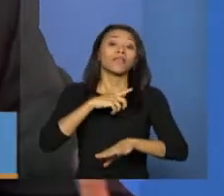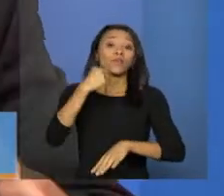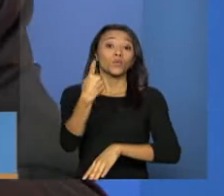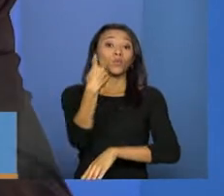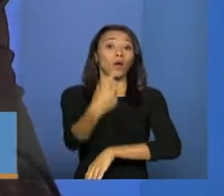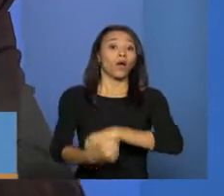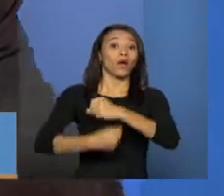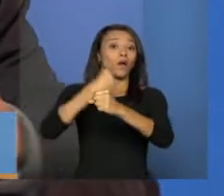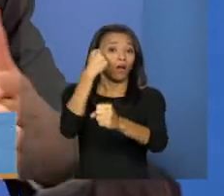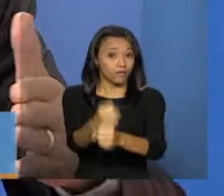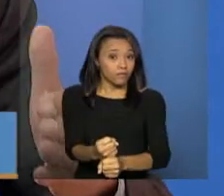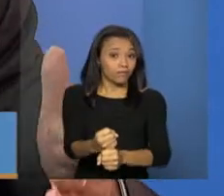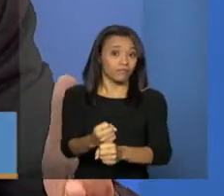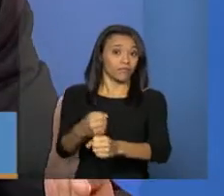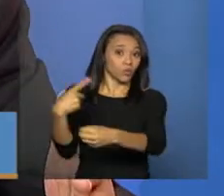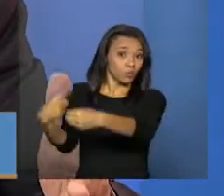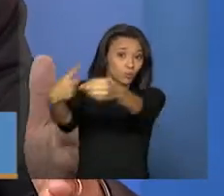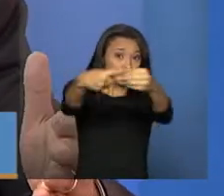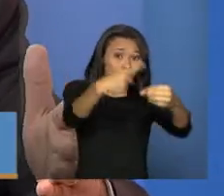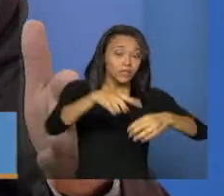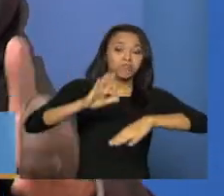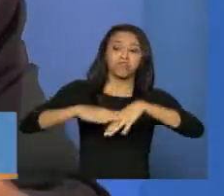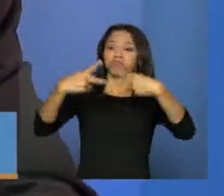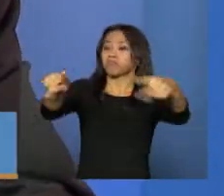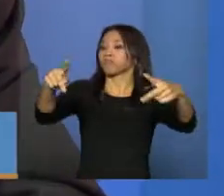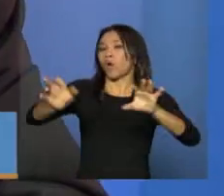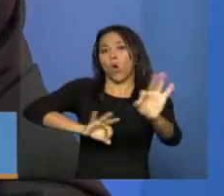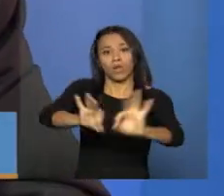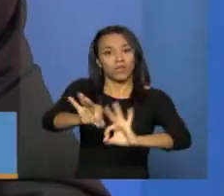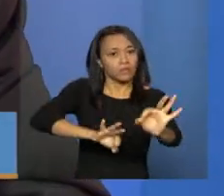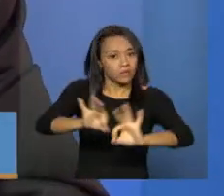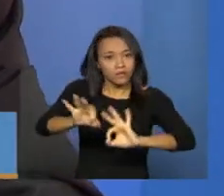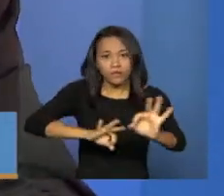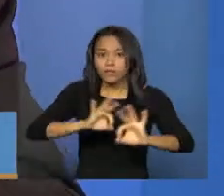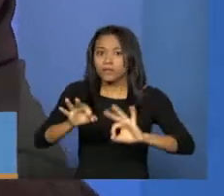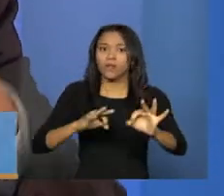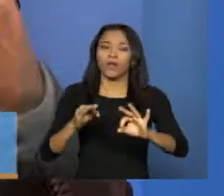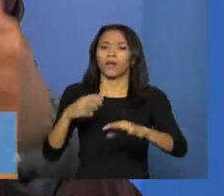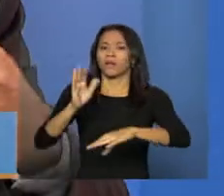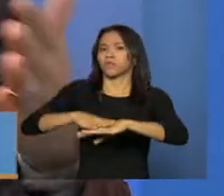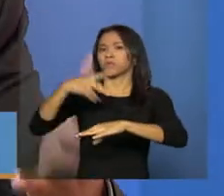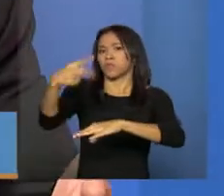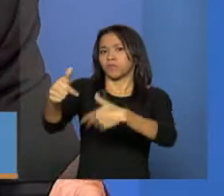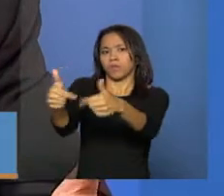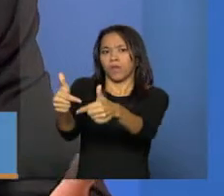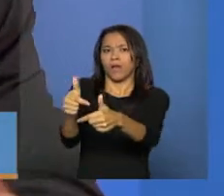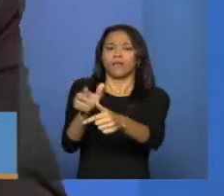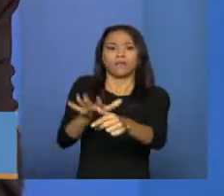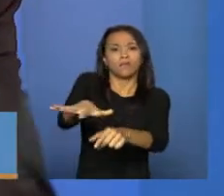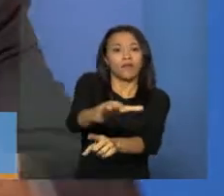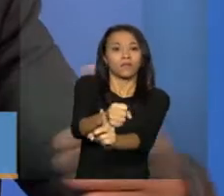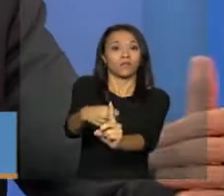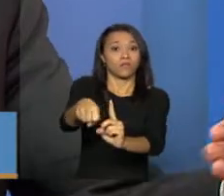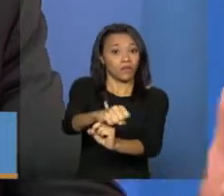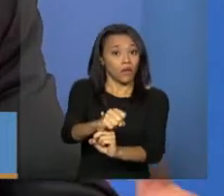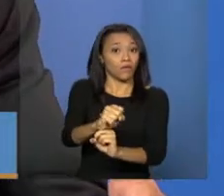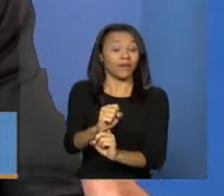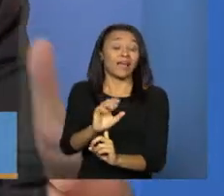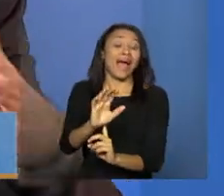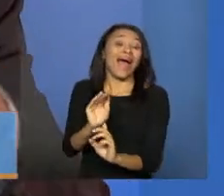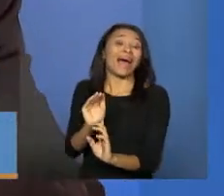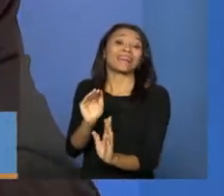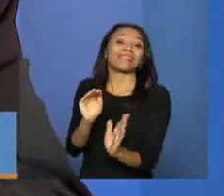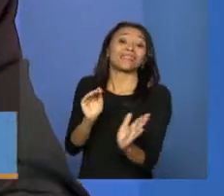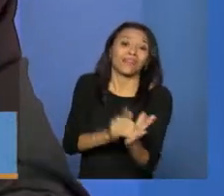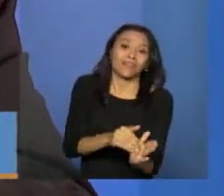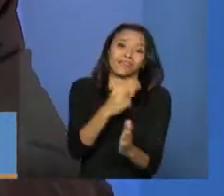estruturar o seu serviço a partir do cofinanciamento federal, podendo ser prorrogado por igual período. Então, o município tem até dois anos